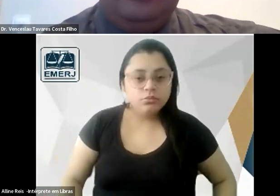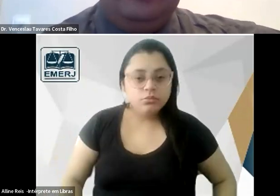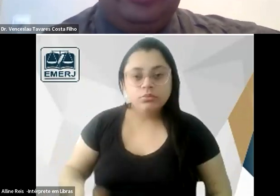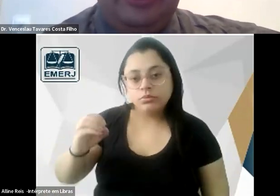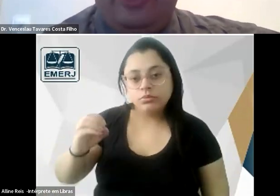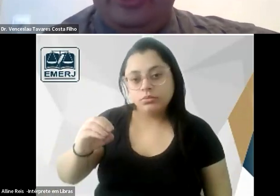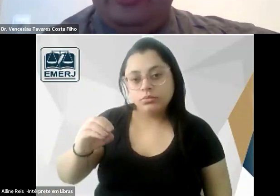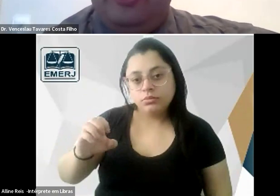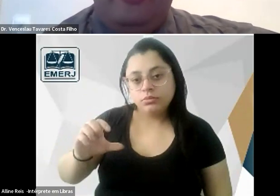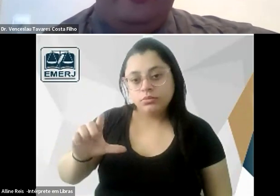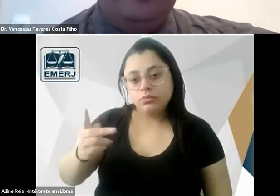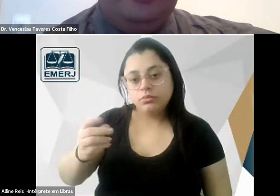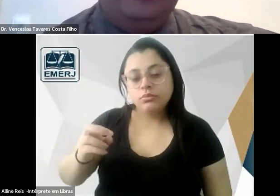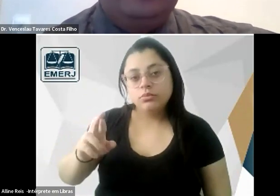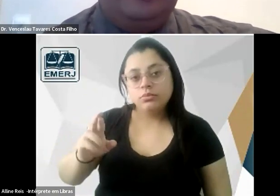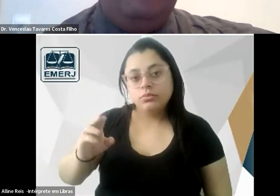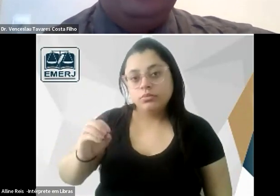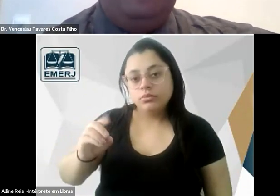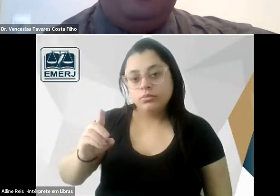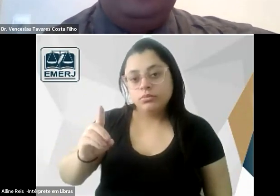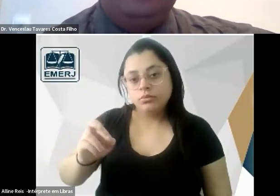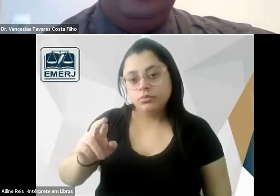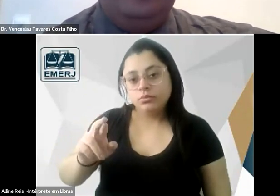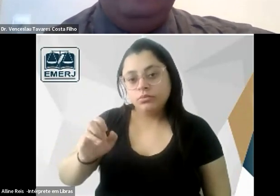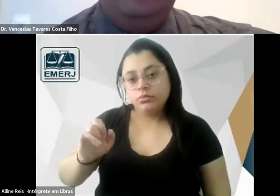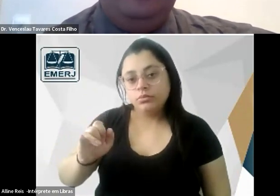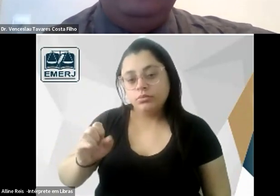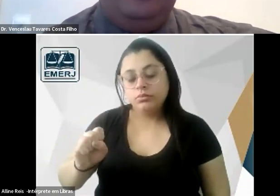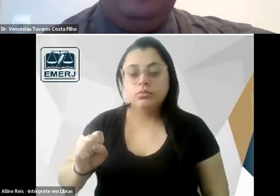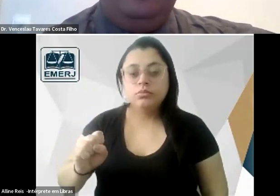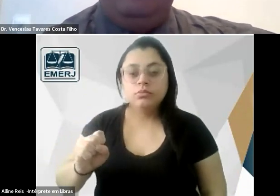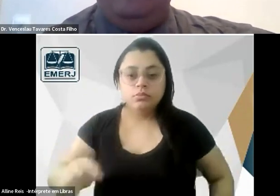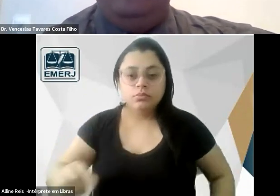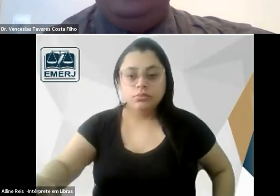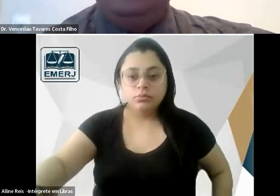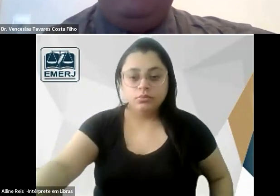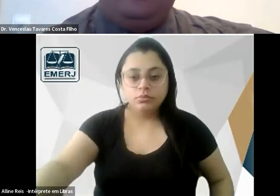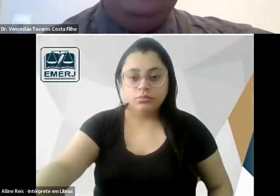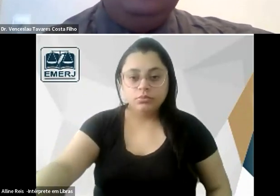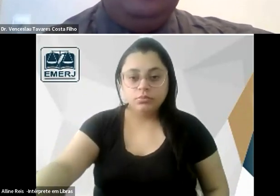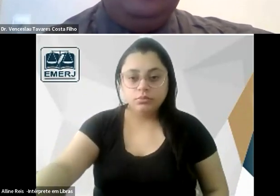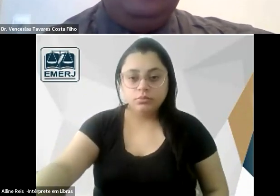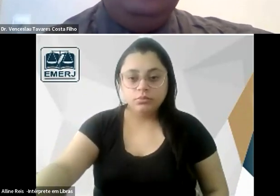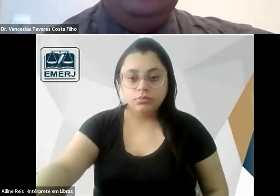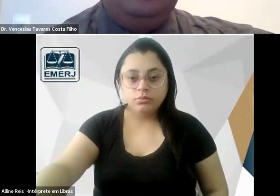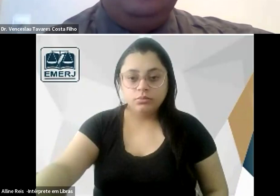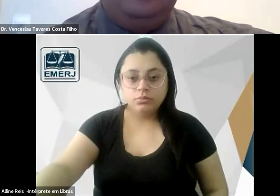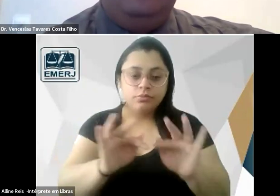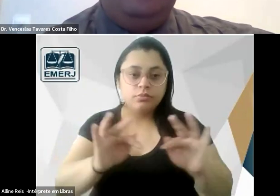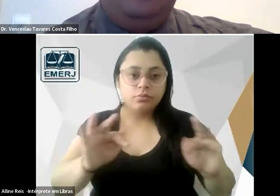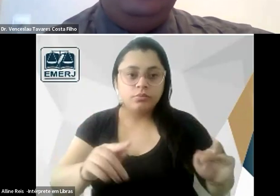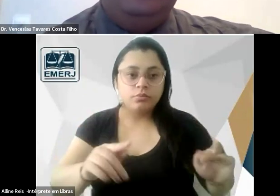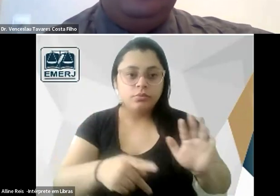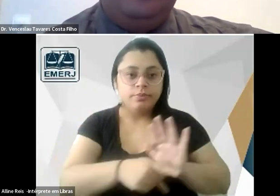já escreveu um artigo sobre Coelho Rodrigues está na revista de informação legislativa é de Coelho Rodrigues a frase que diz que